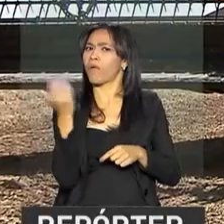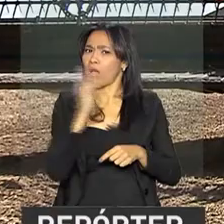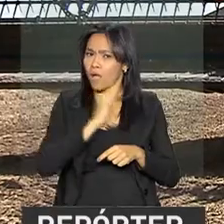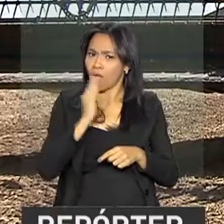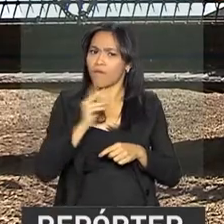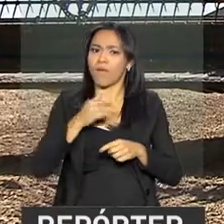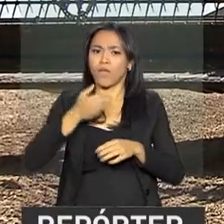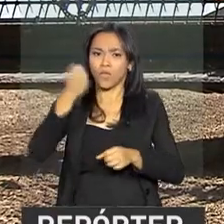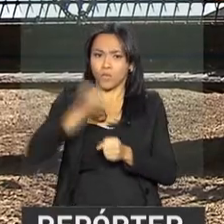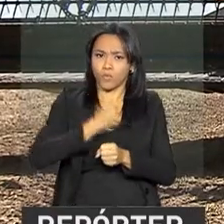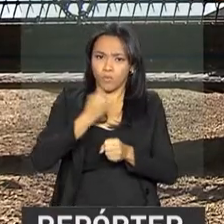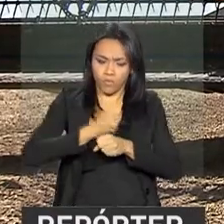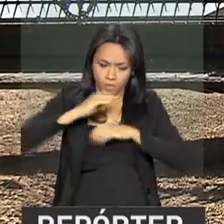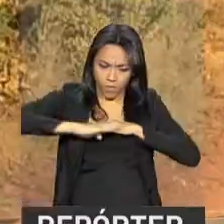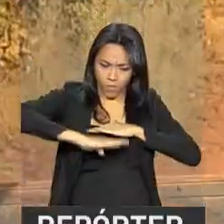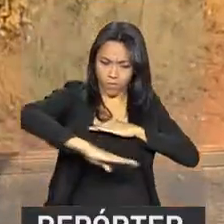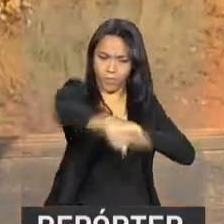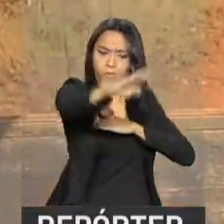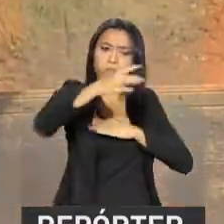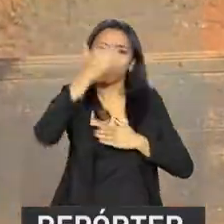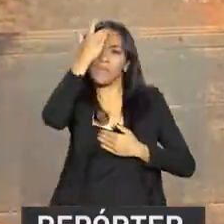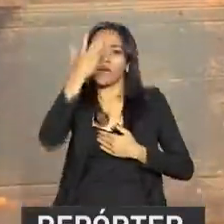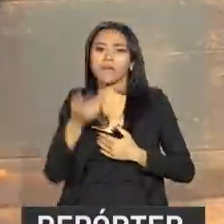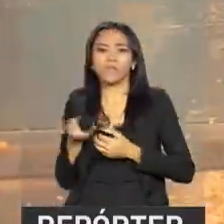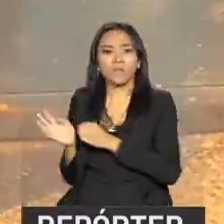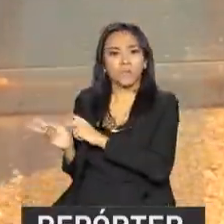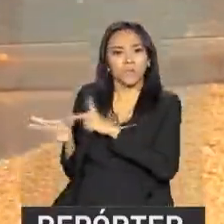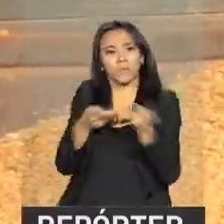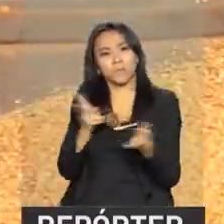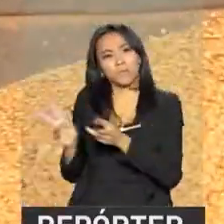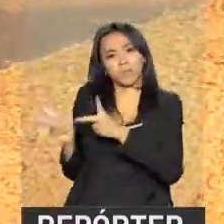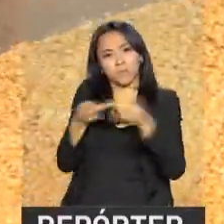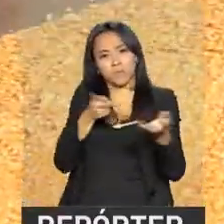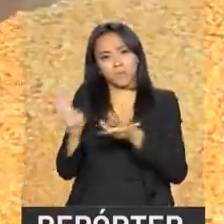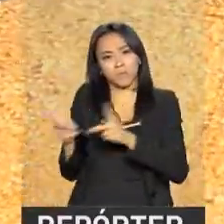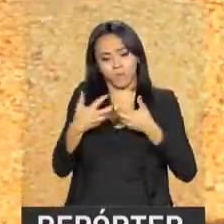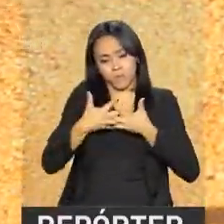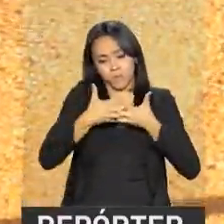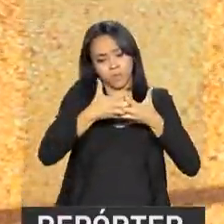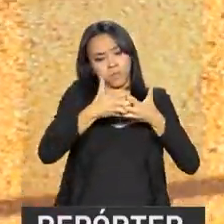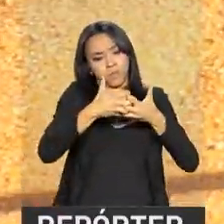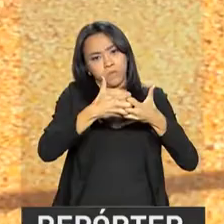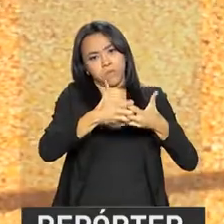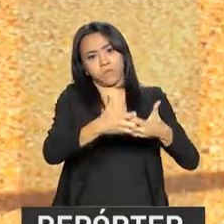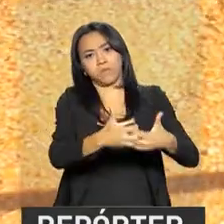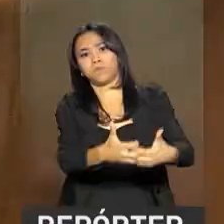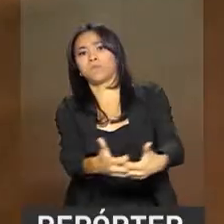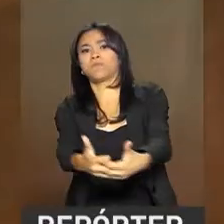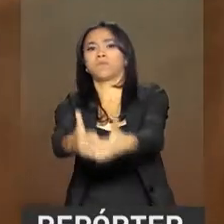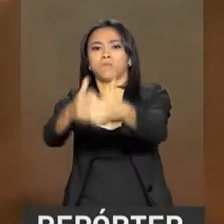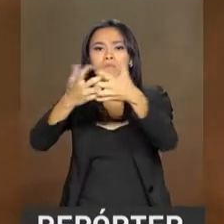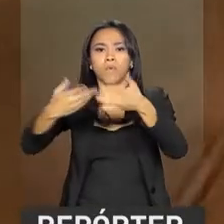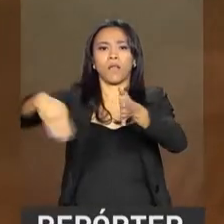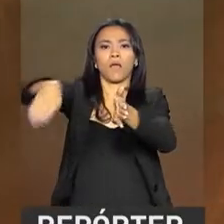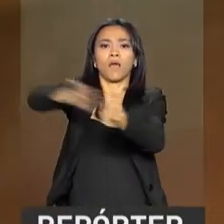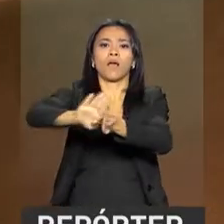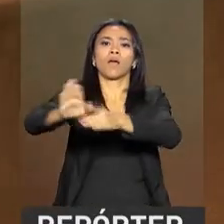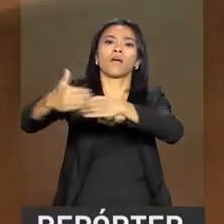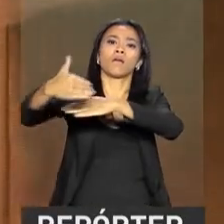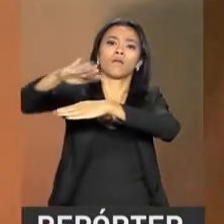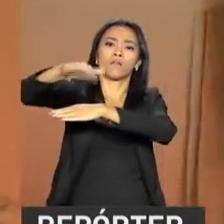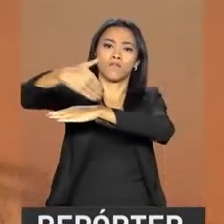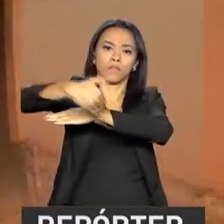garantir o escoamento eficiente da produção agrícola do Centro-Oeste para exportação através dos